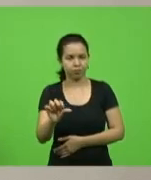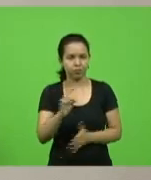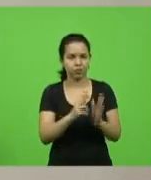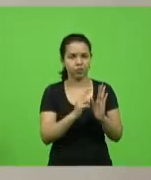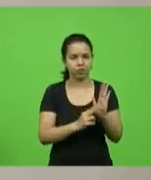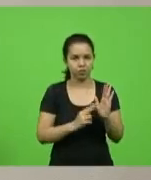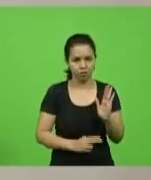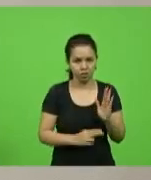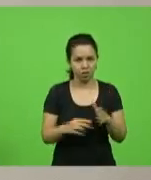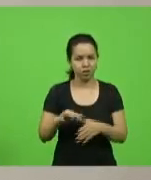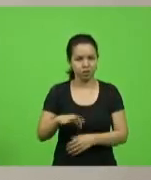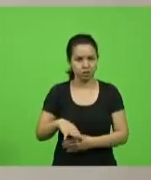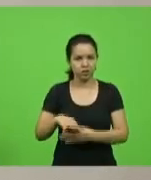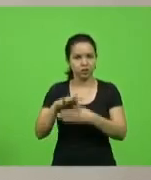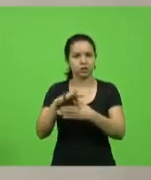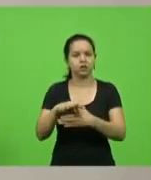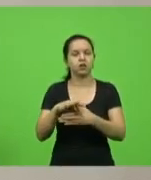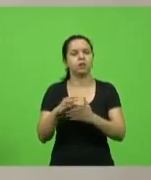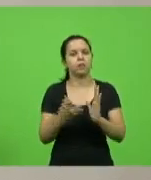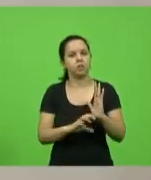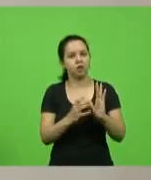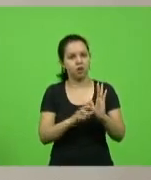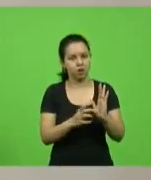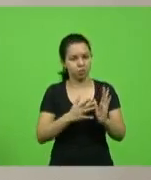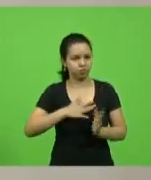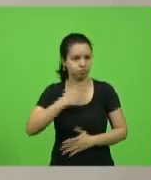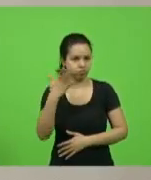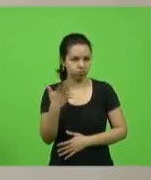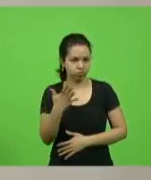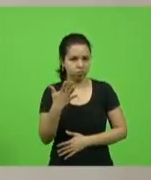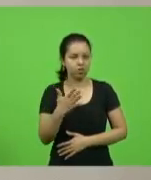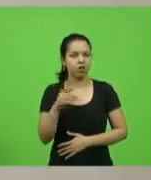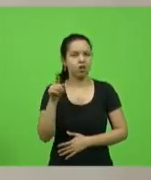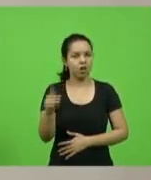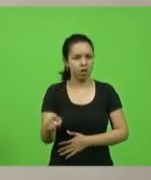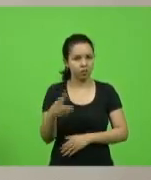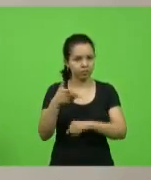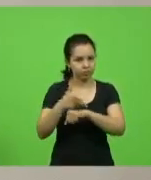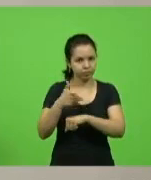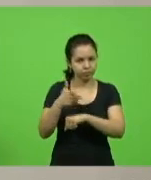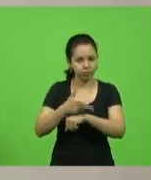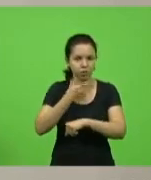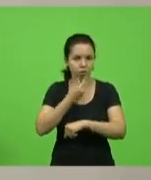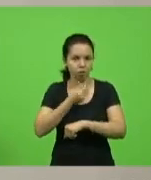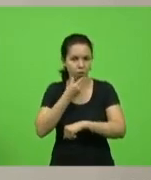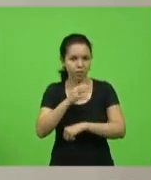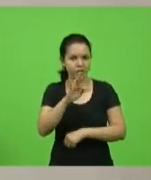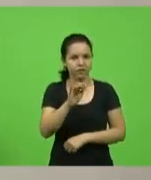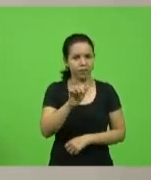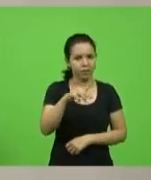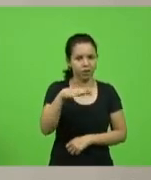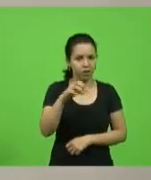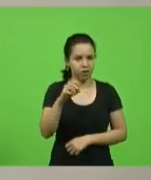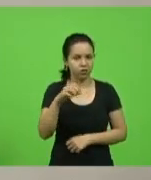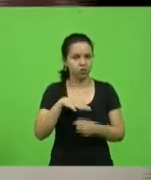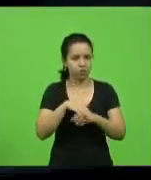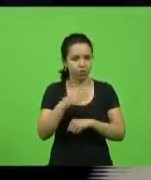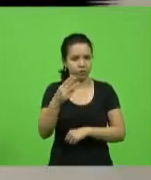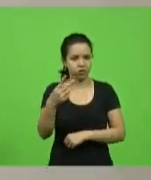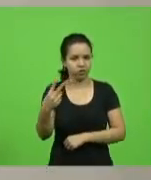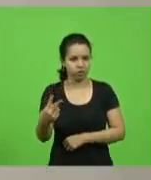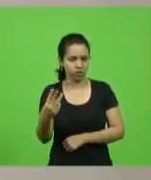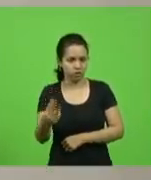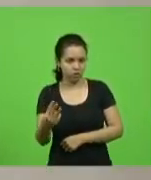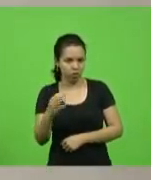partidárias, manifesta repúdio ao ato praticado pelo cinegrafista Fabiano de Souza, que, na noite do dia 23 de outubro, transgredindo o